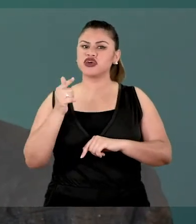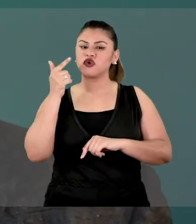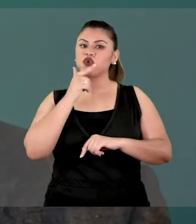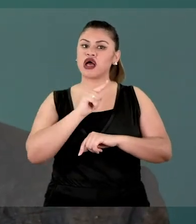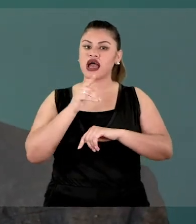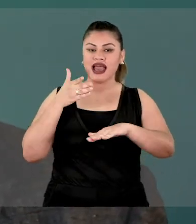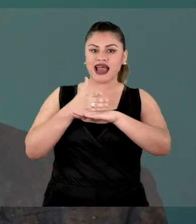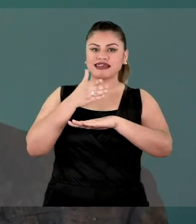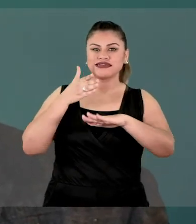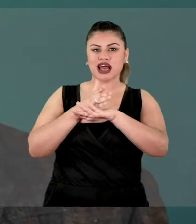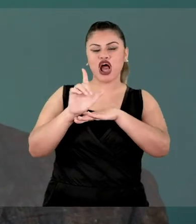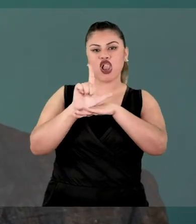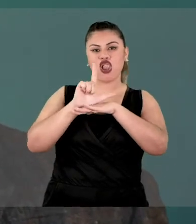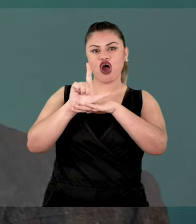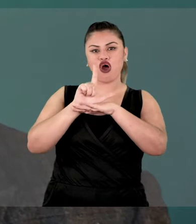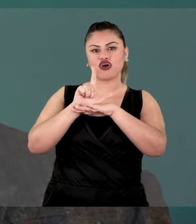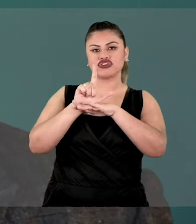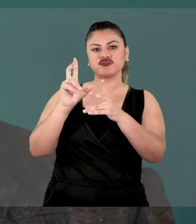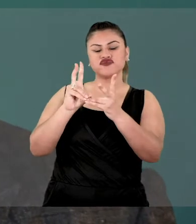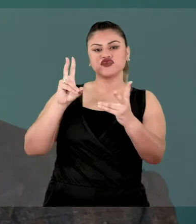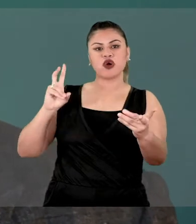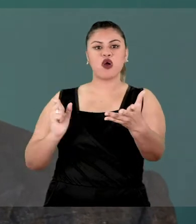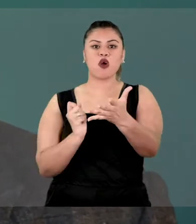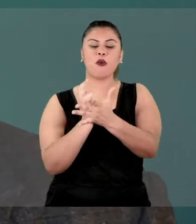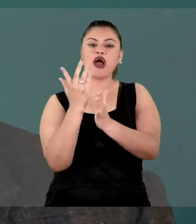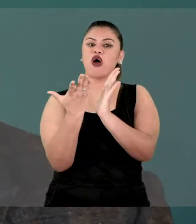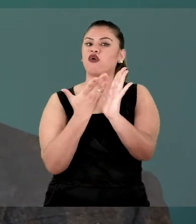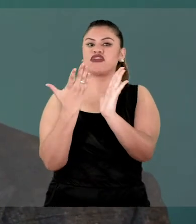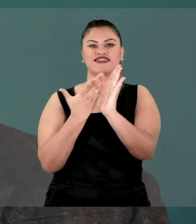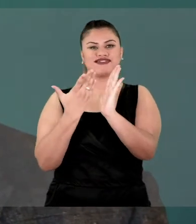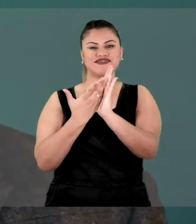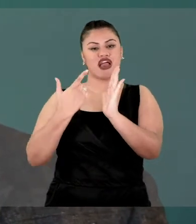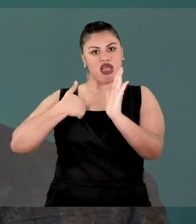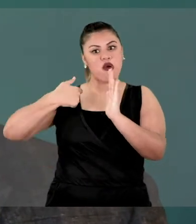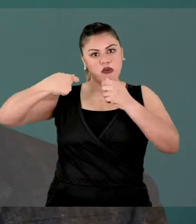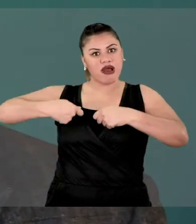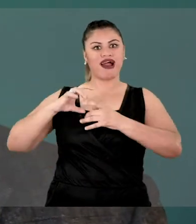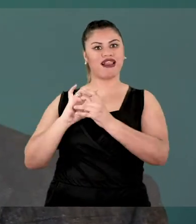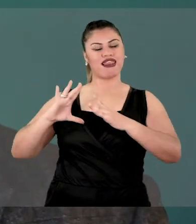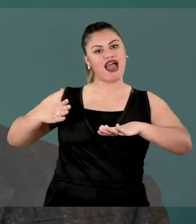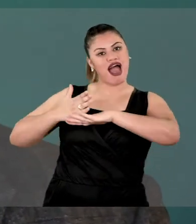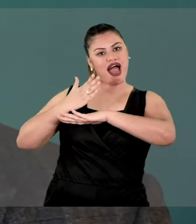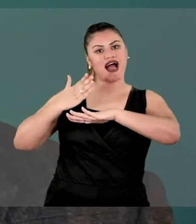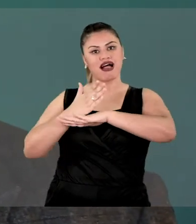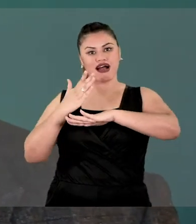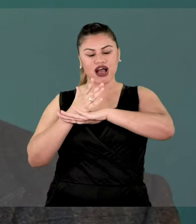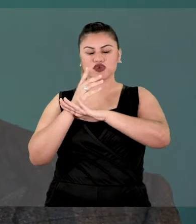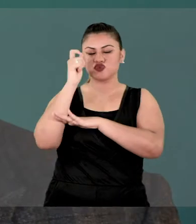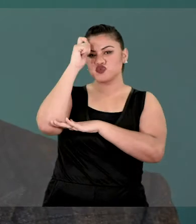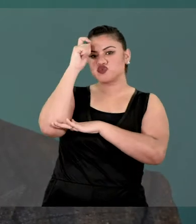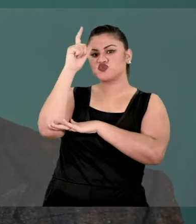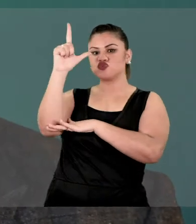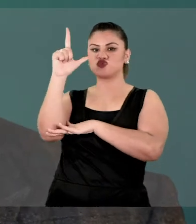entrar numa loja virtual e comprar o livro que a gente quer. Eu tenho que ter essa liberdade de